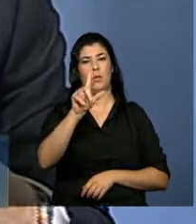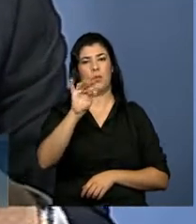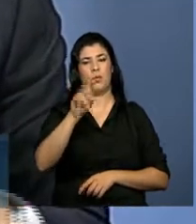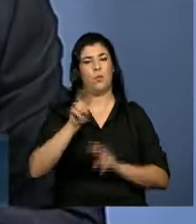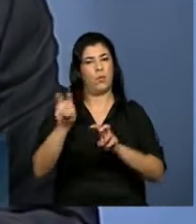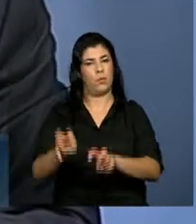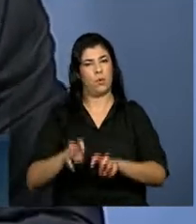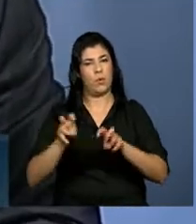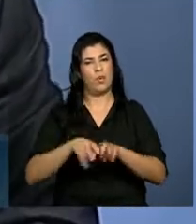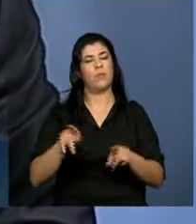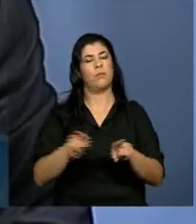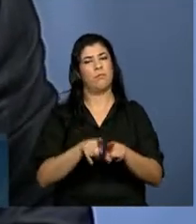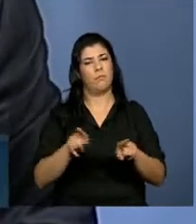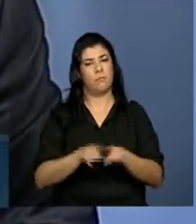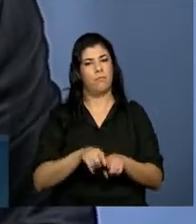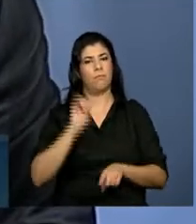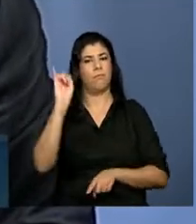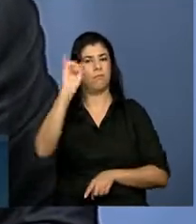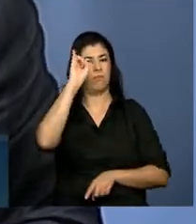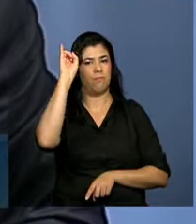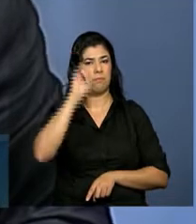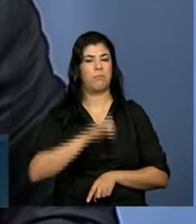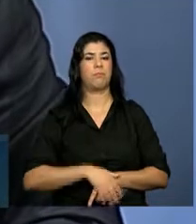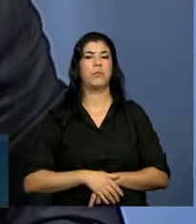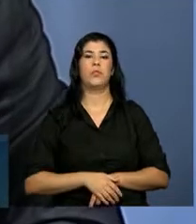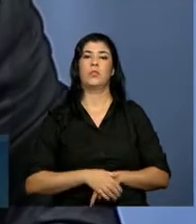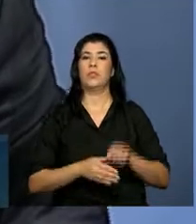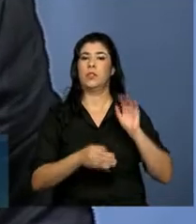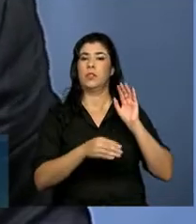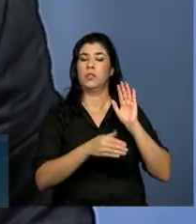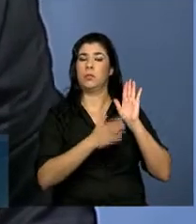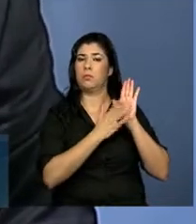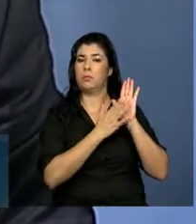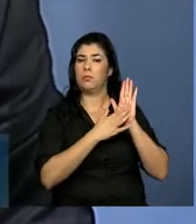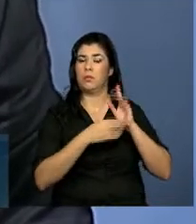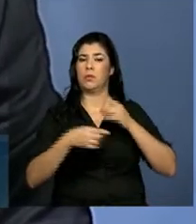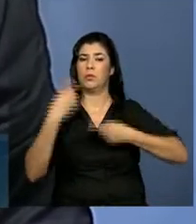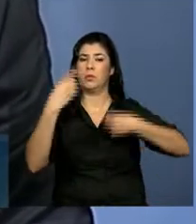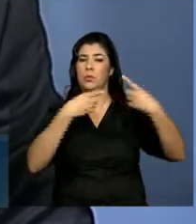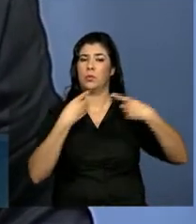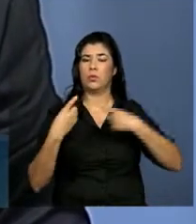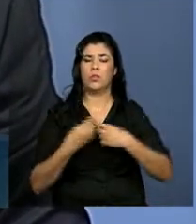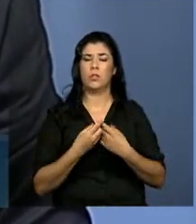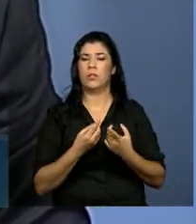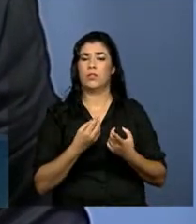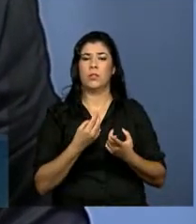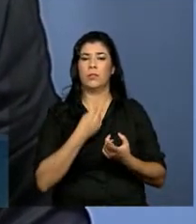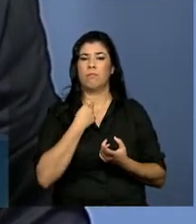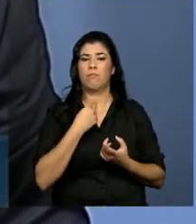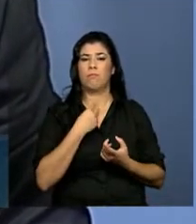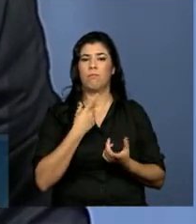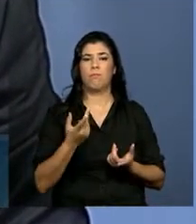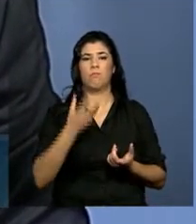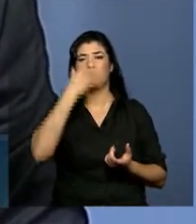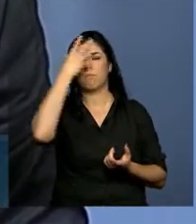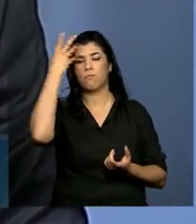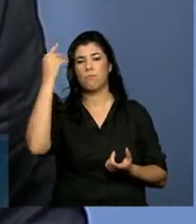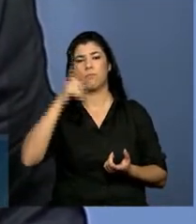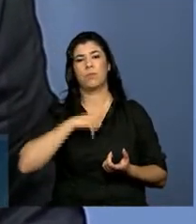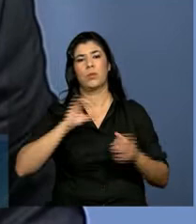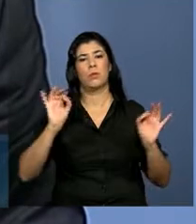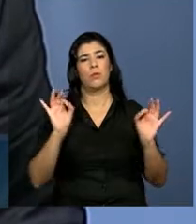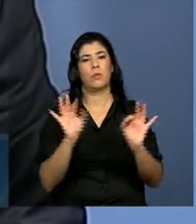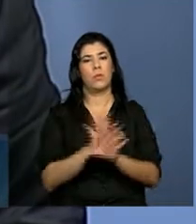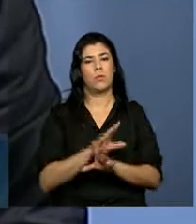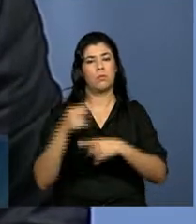sobre a mesa. Eu não consigo imaginar um desfecho deste esforço sem